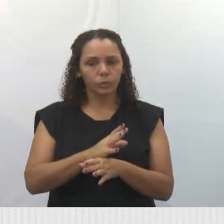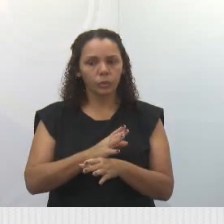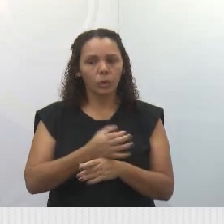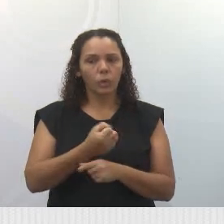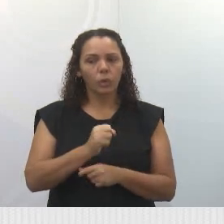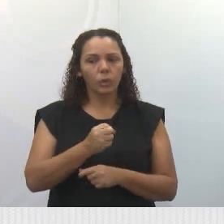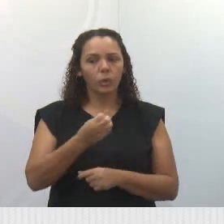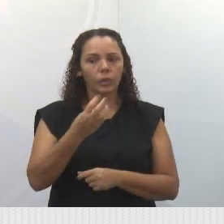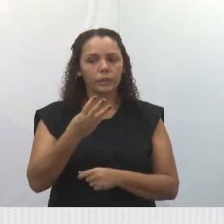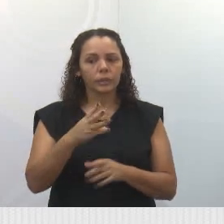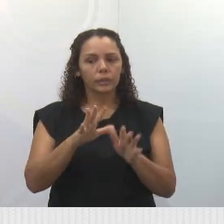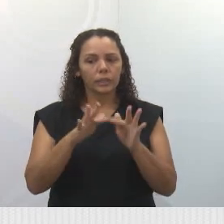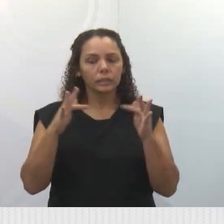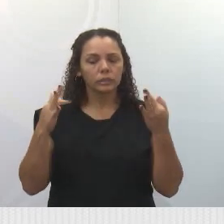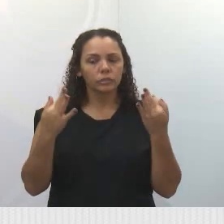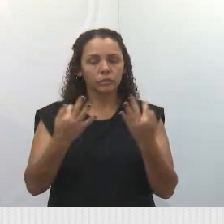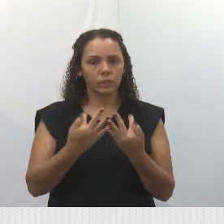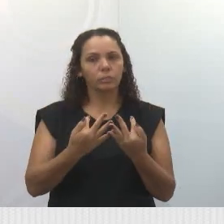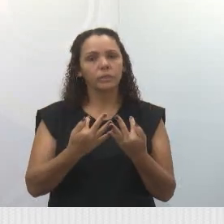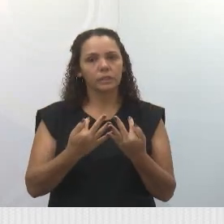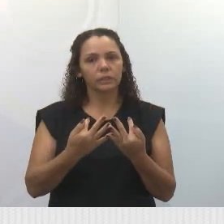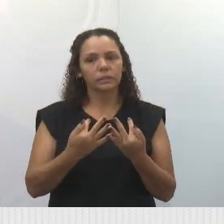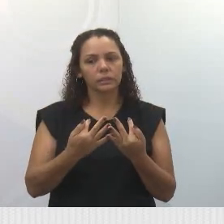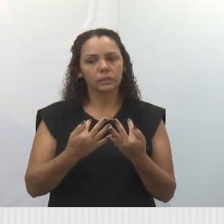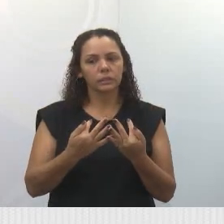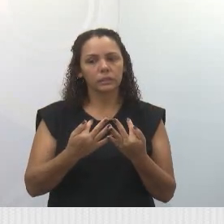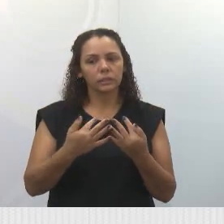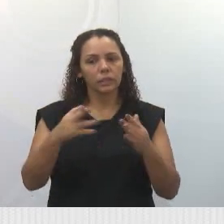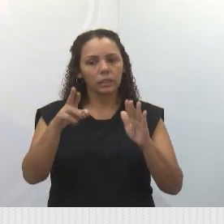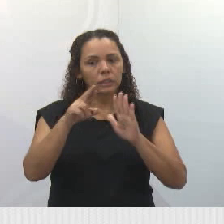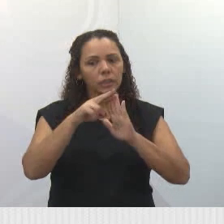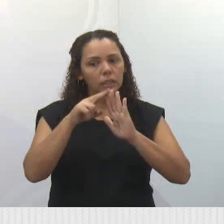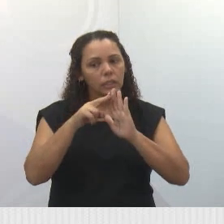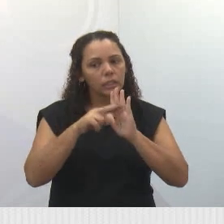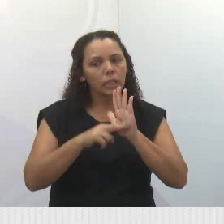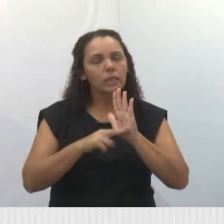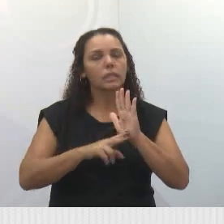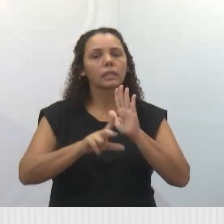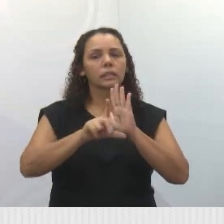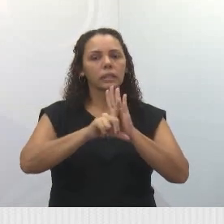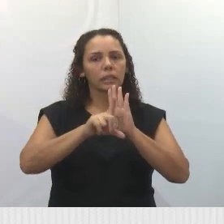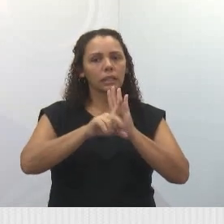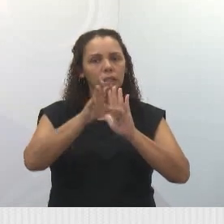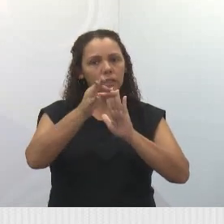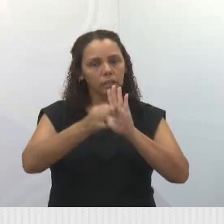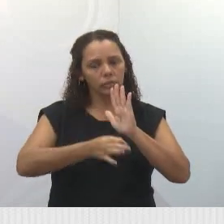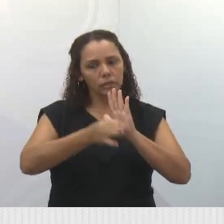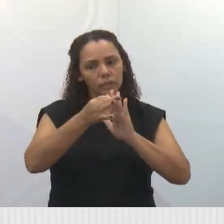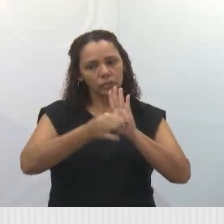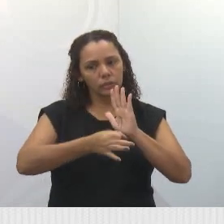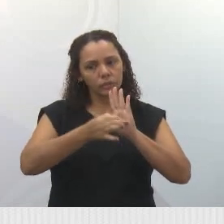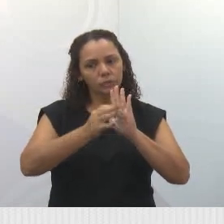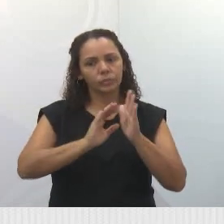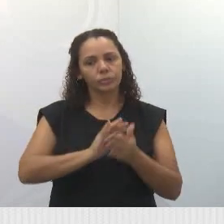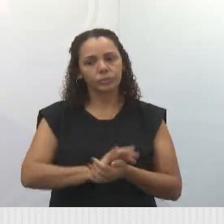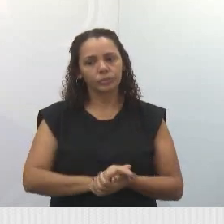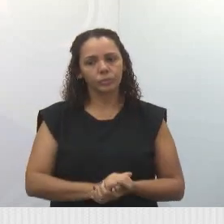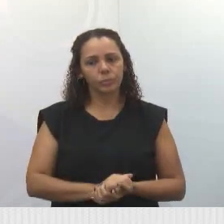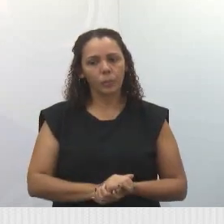83 famílias que cumpriram com os requisitos legais do Reúbe, Reúbe S.